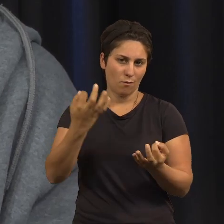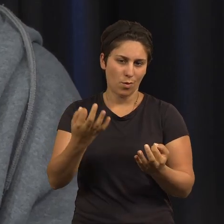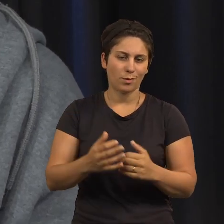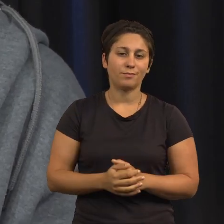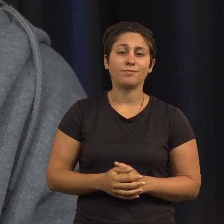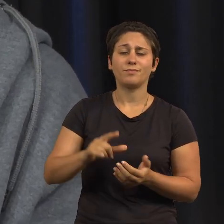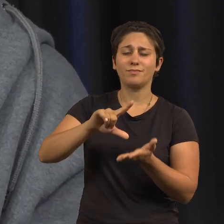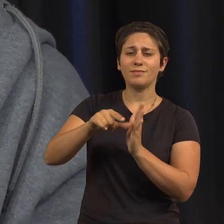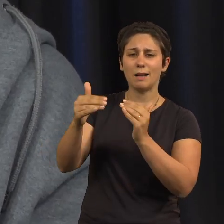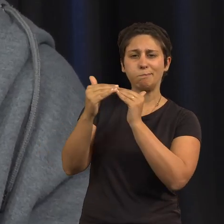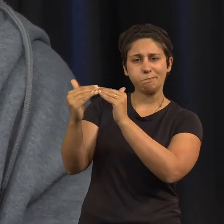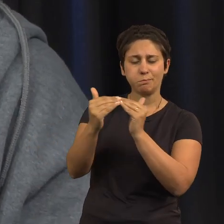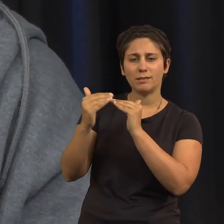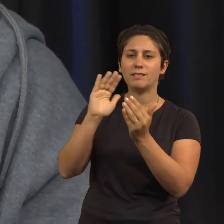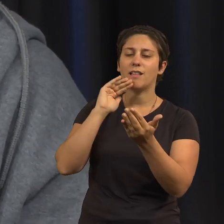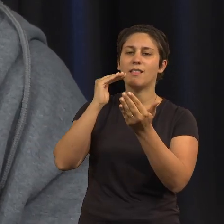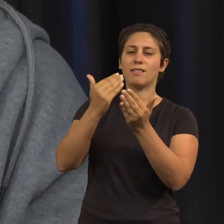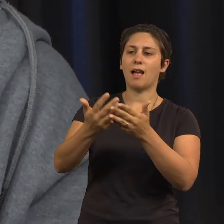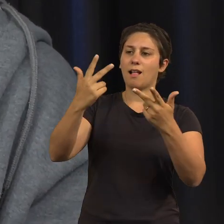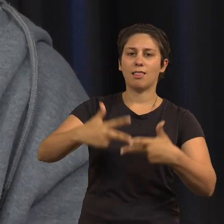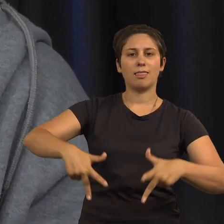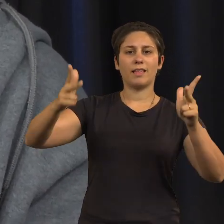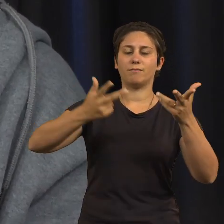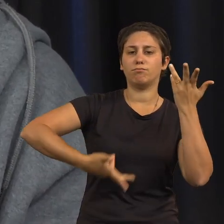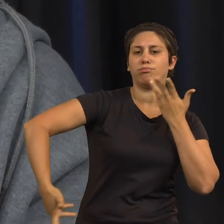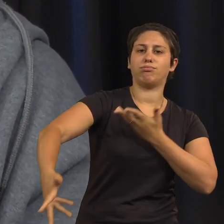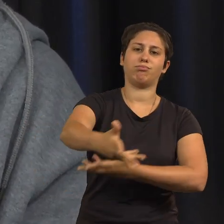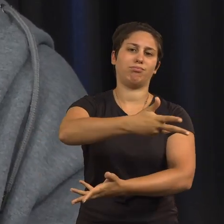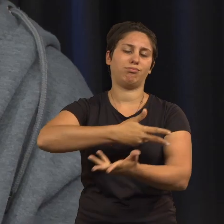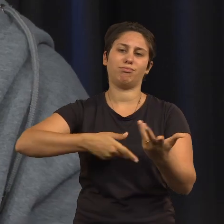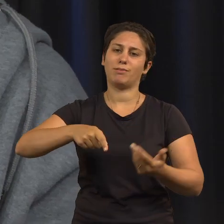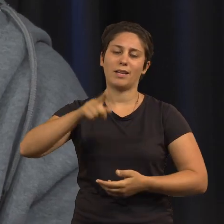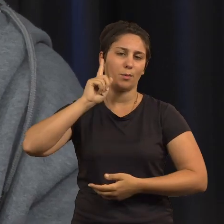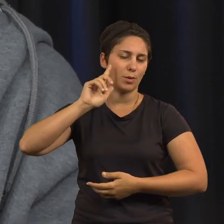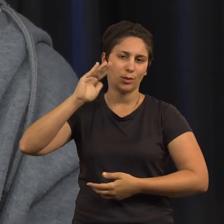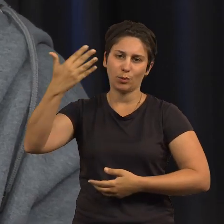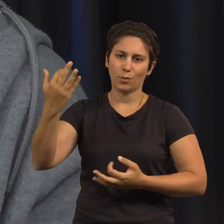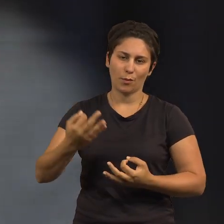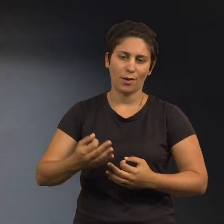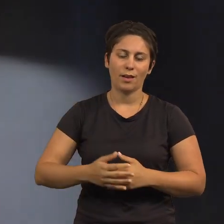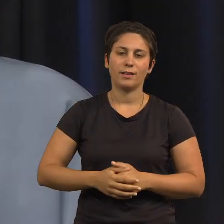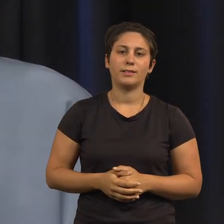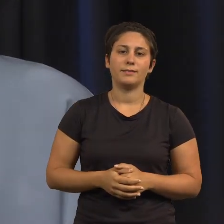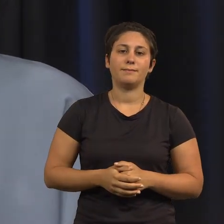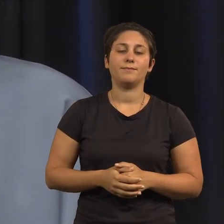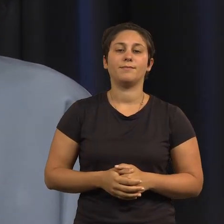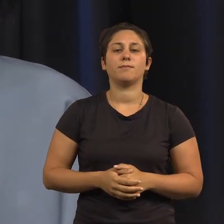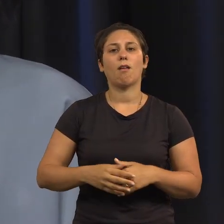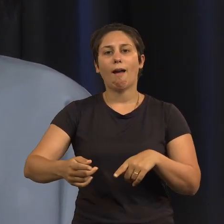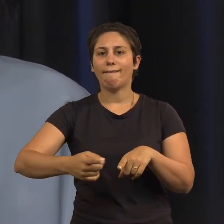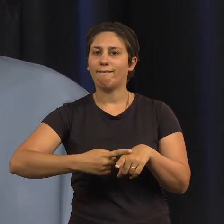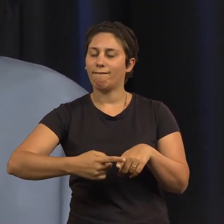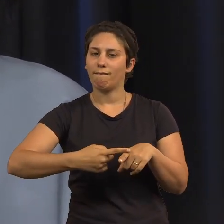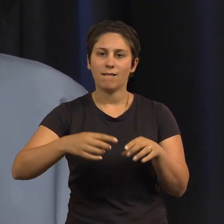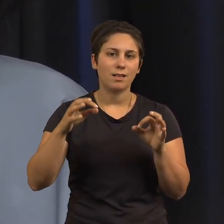onde se pode falar sobre isso livremente e isso acho que, para mim, foi o mais importante. Foi muito interessante